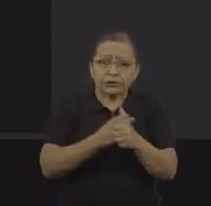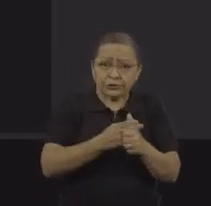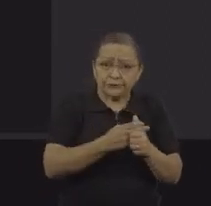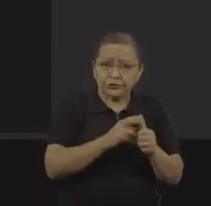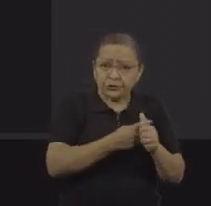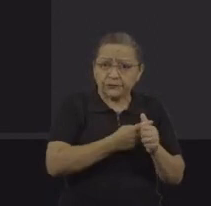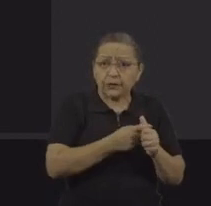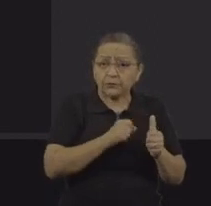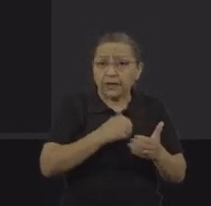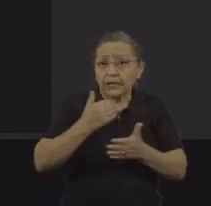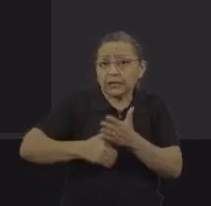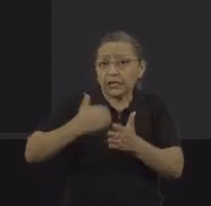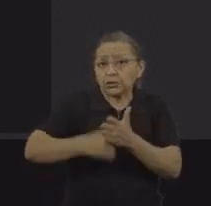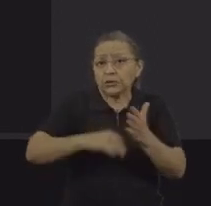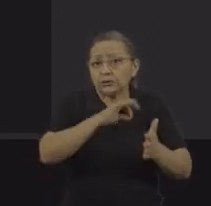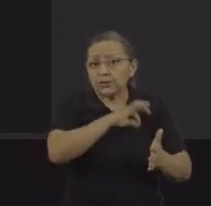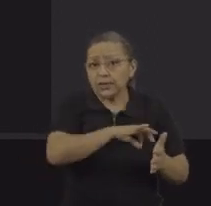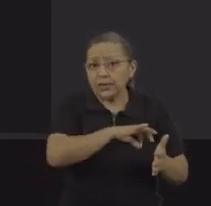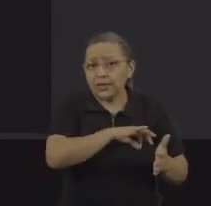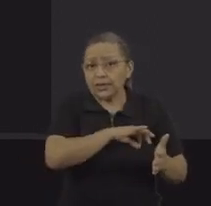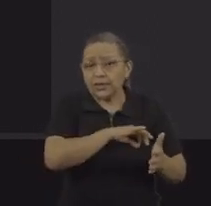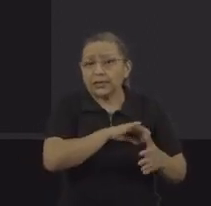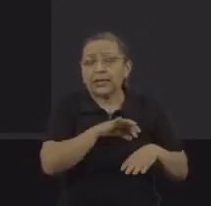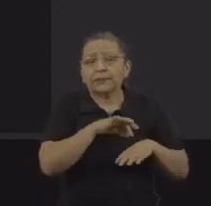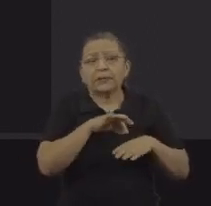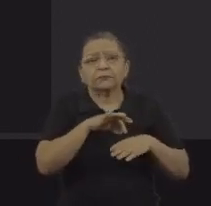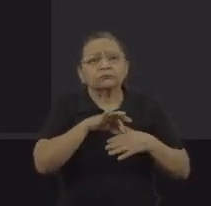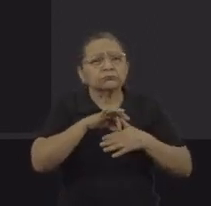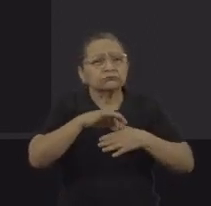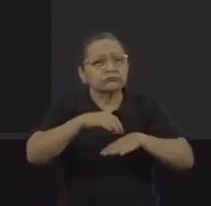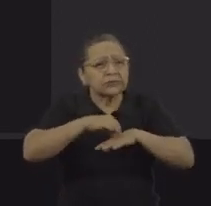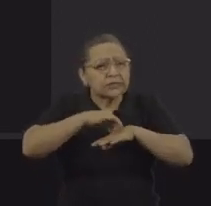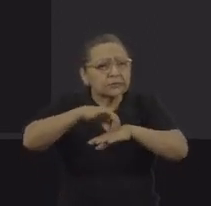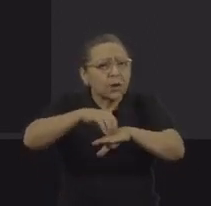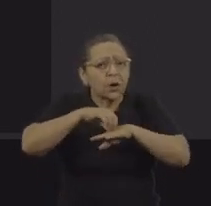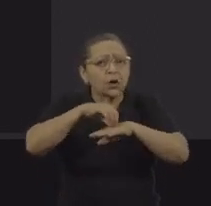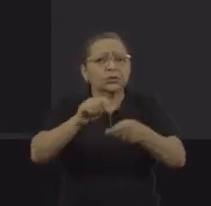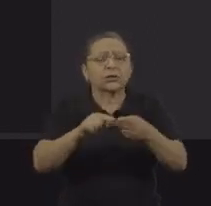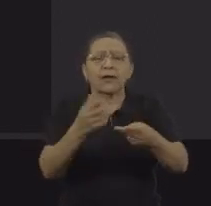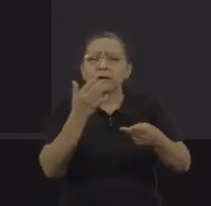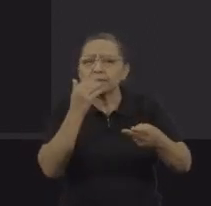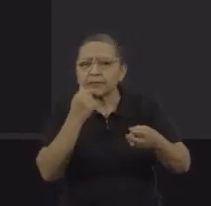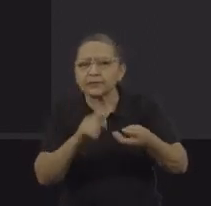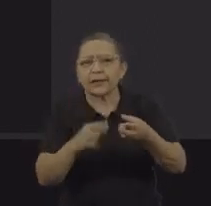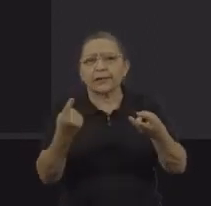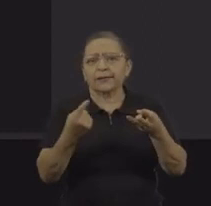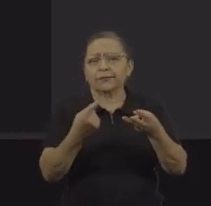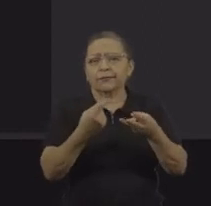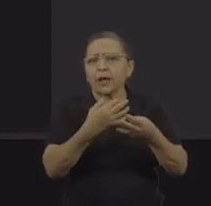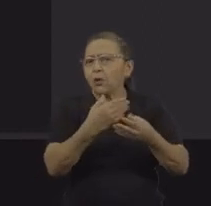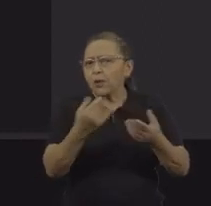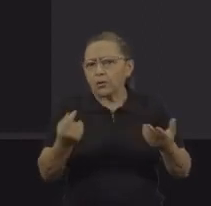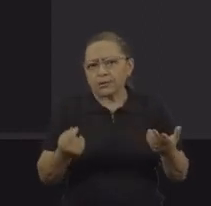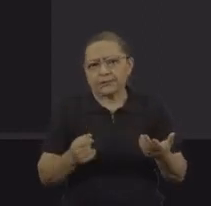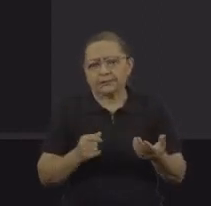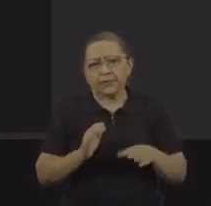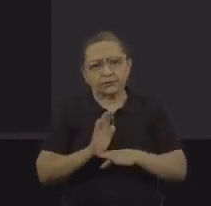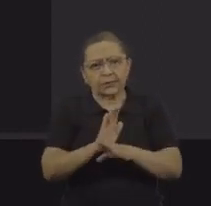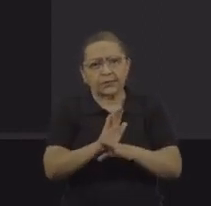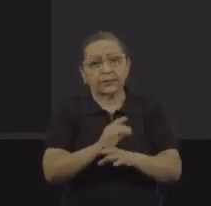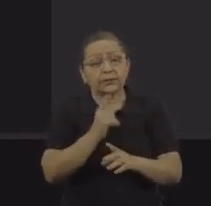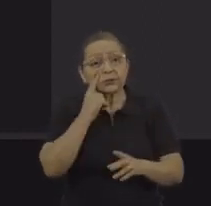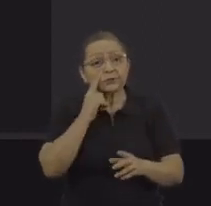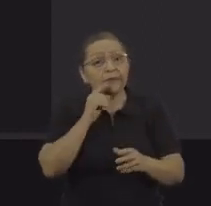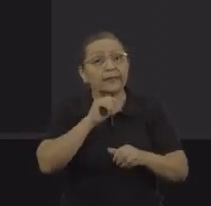é descontado do salário do trabalhador, ao final do mês, e no final das contas ele acaba mais devendo, tendo mais